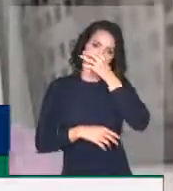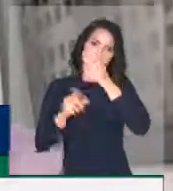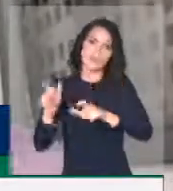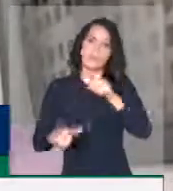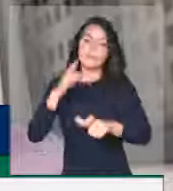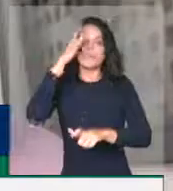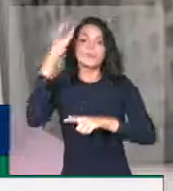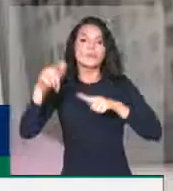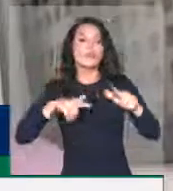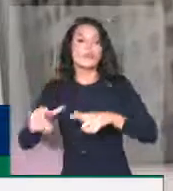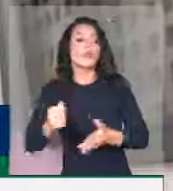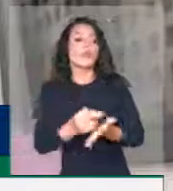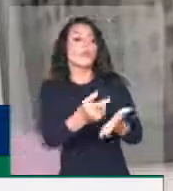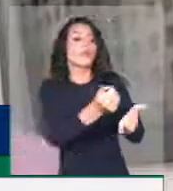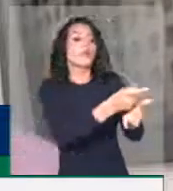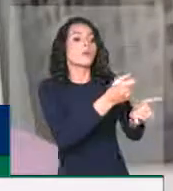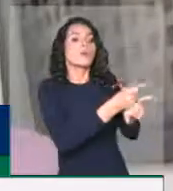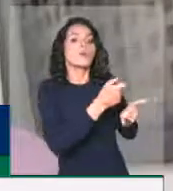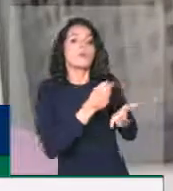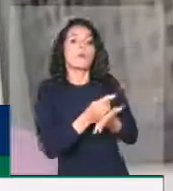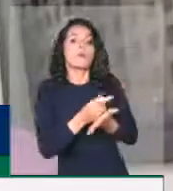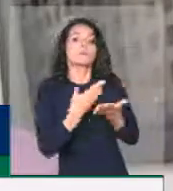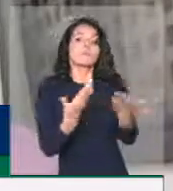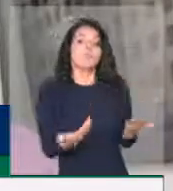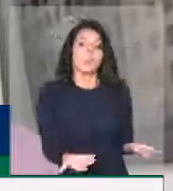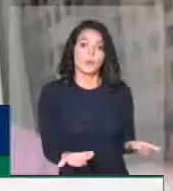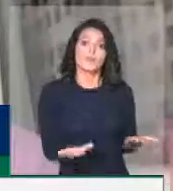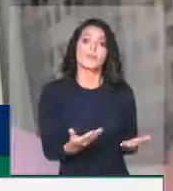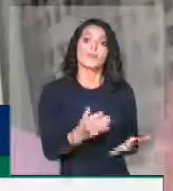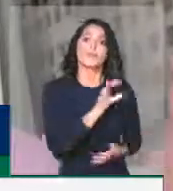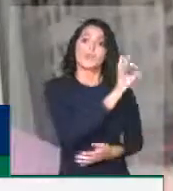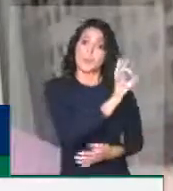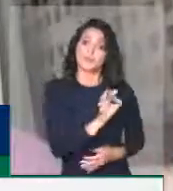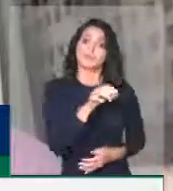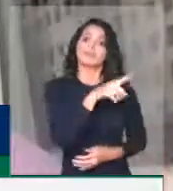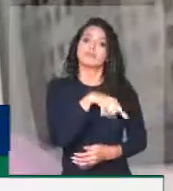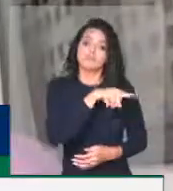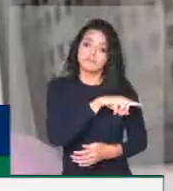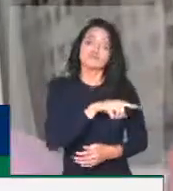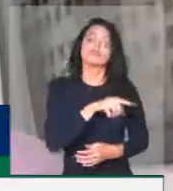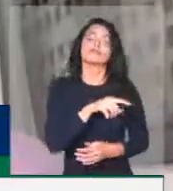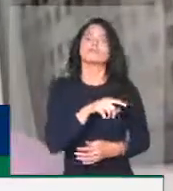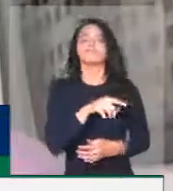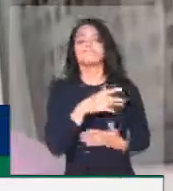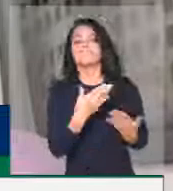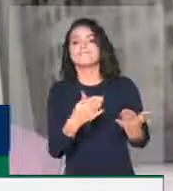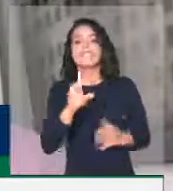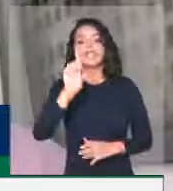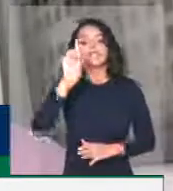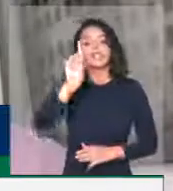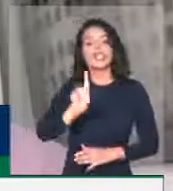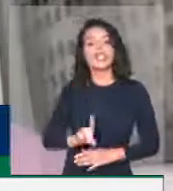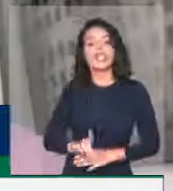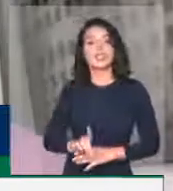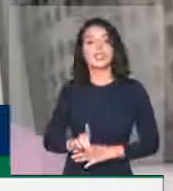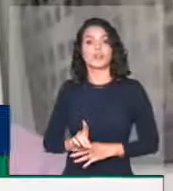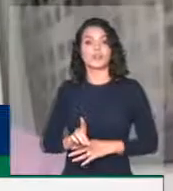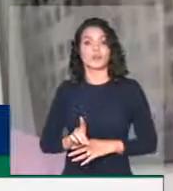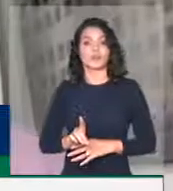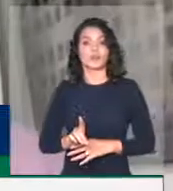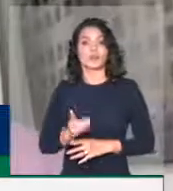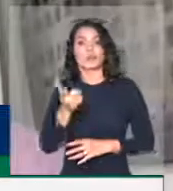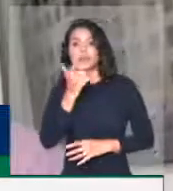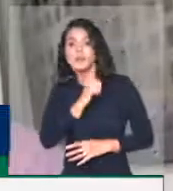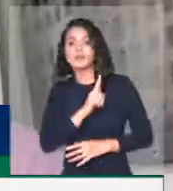trabalhadores brasileiros. É fundamental que nós estabeleçamos o direito da reposição